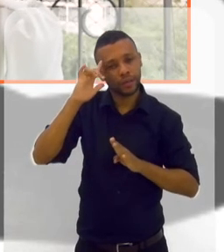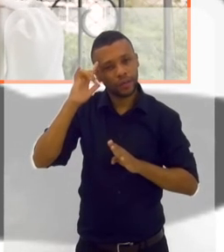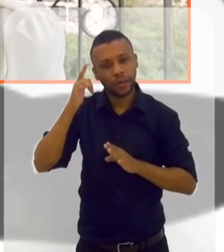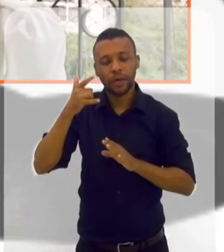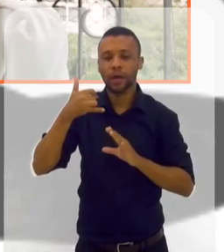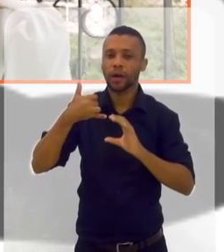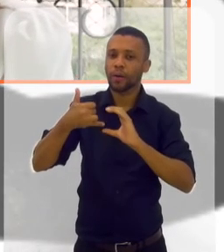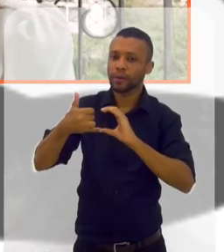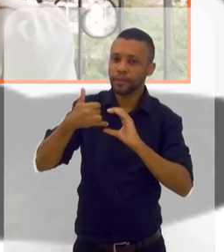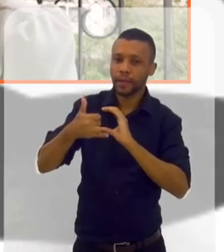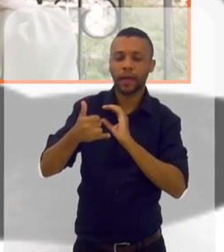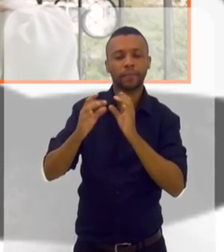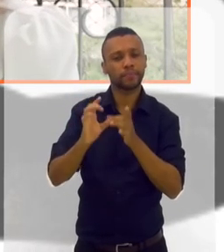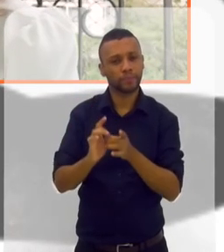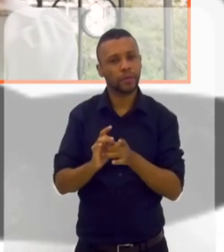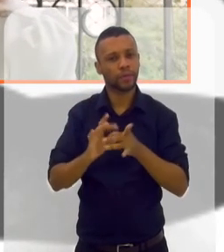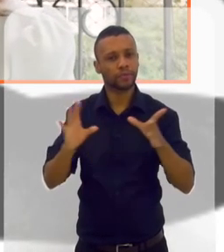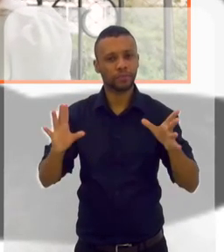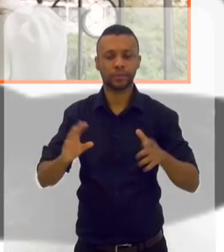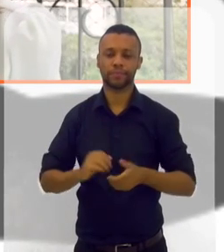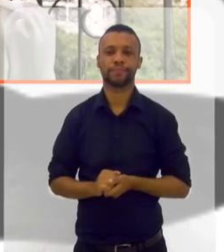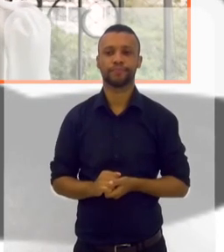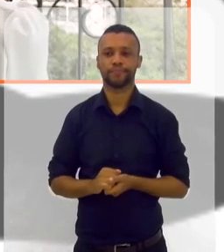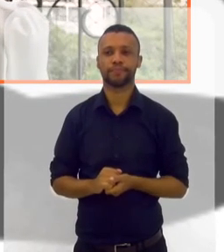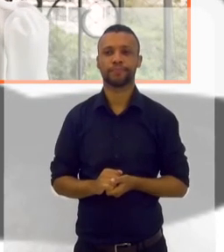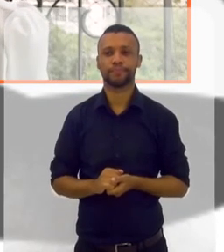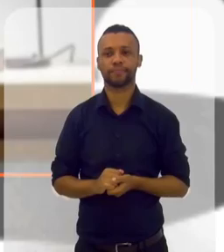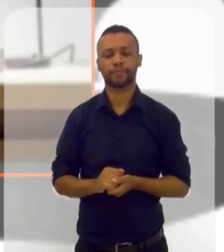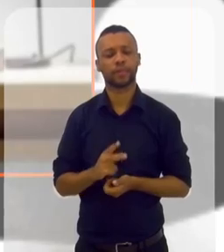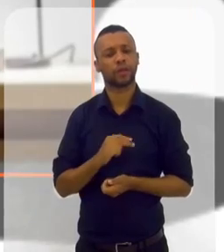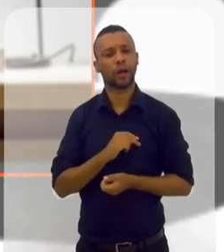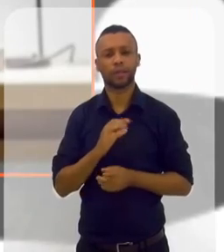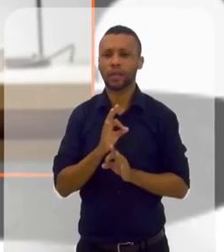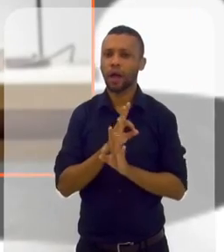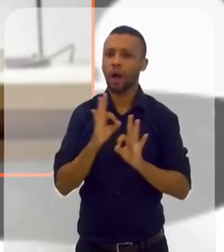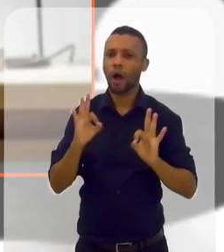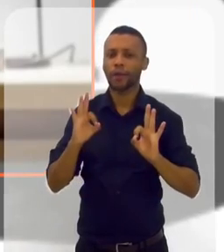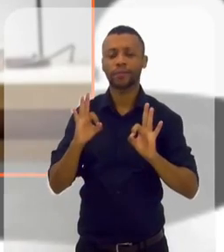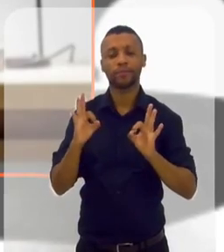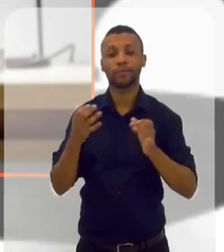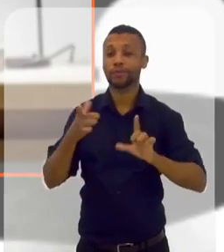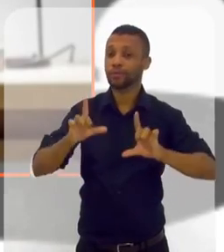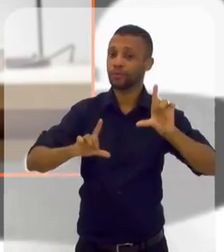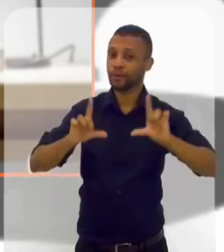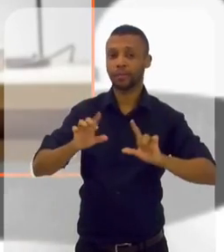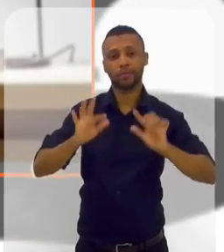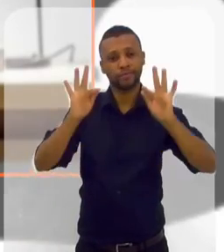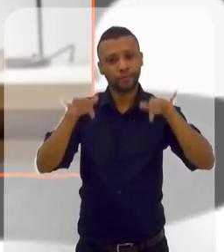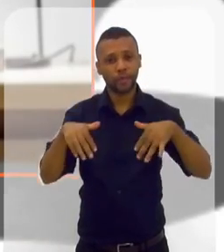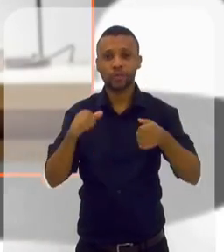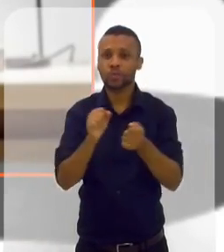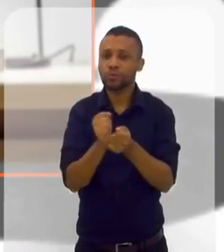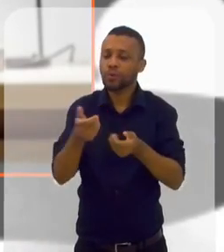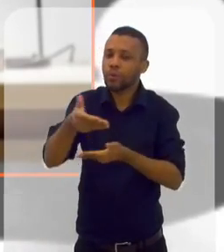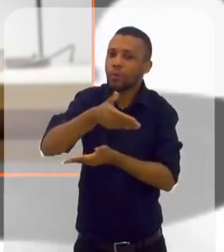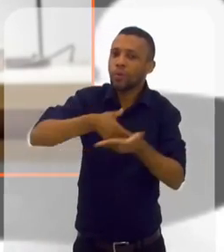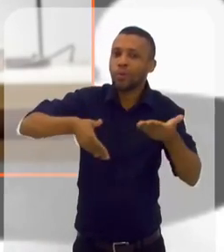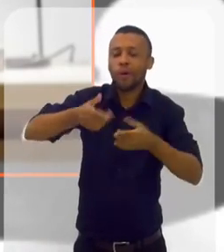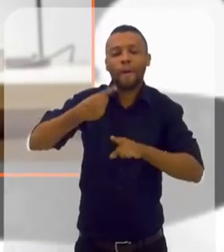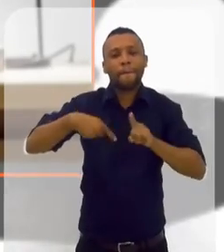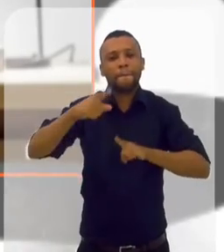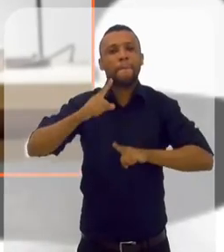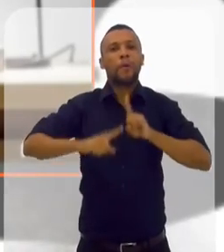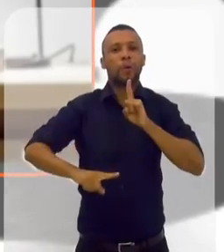Instagram, WhatsApp, também estou à disposição. Nossa, tá ótimo. Olha, vou terminar esse programa com vocês, gente,